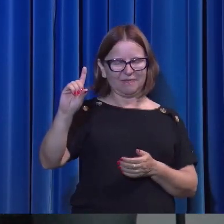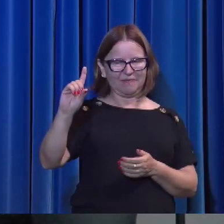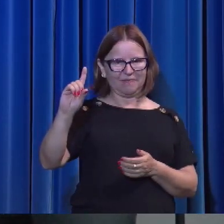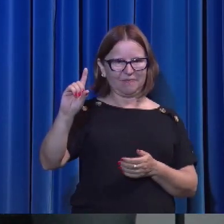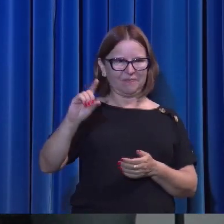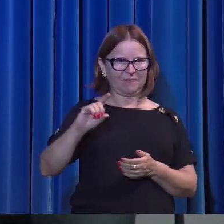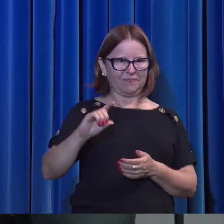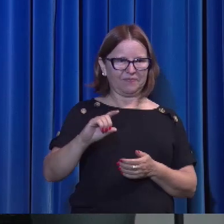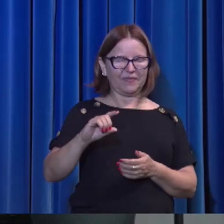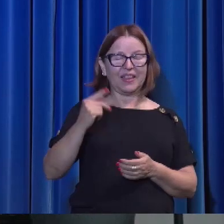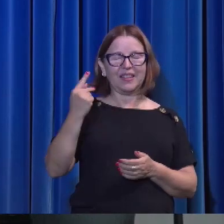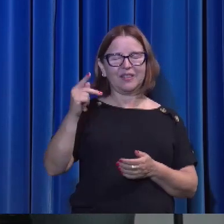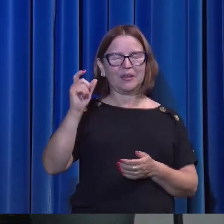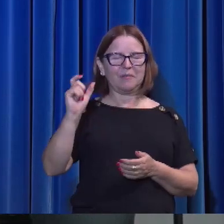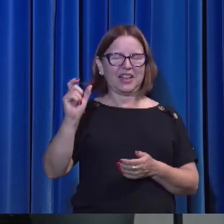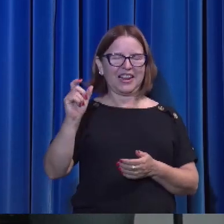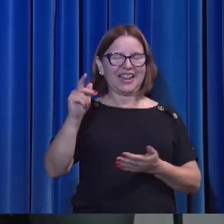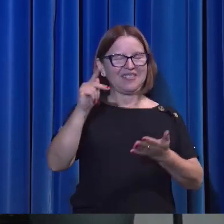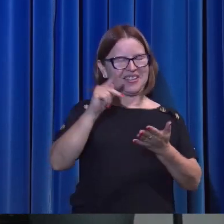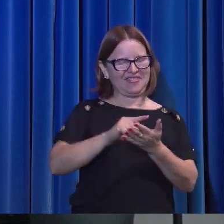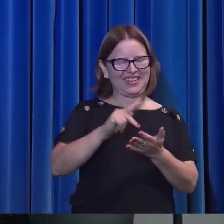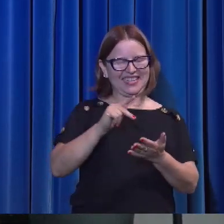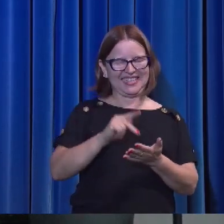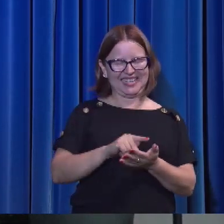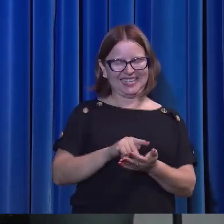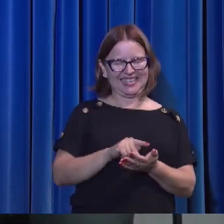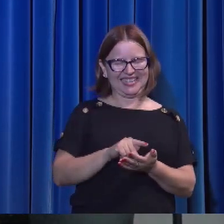Porque a tua palavra é a verdade.